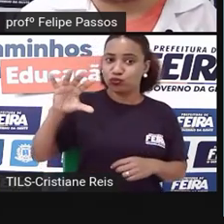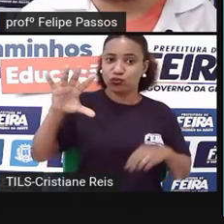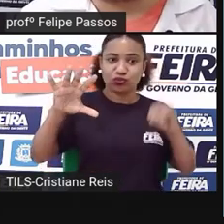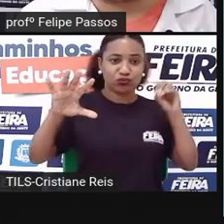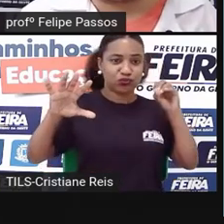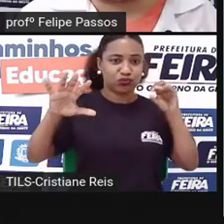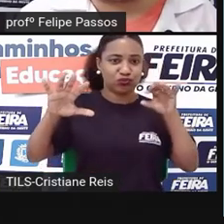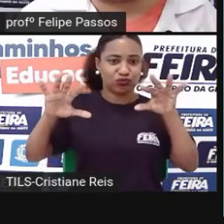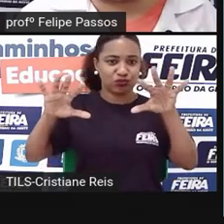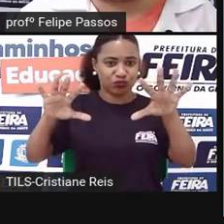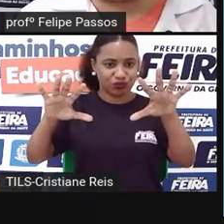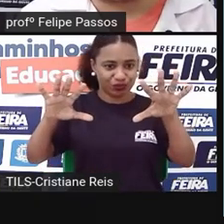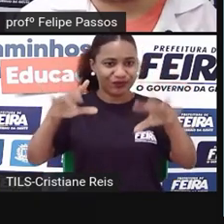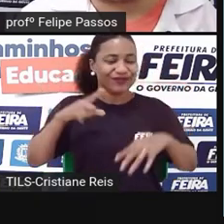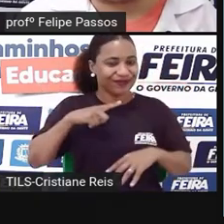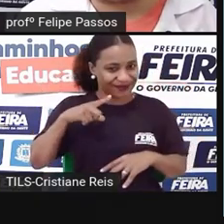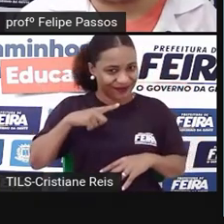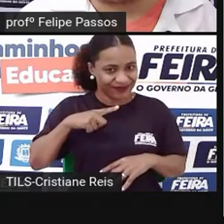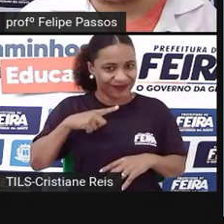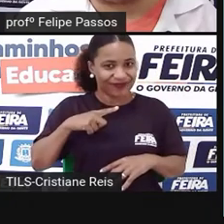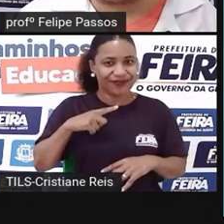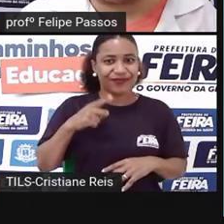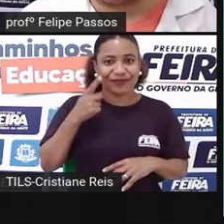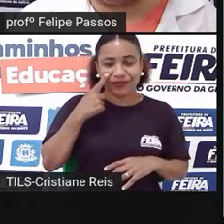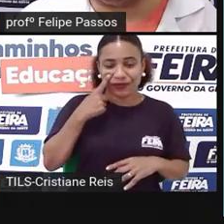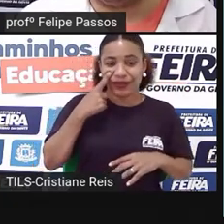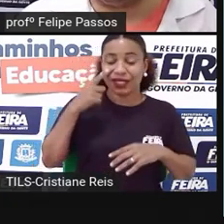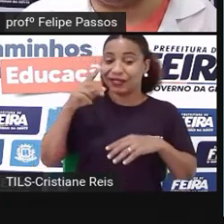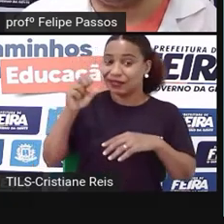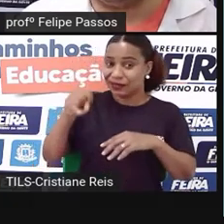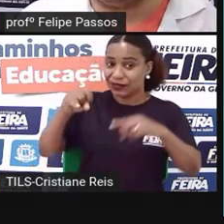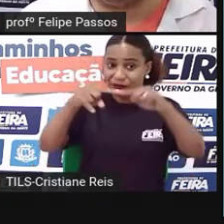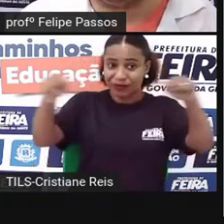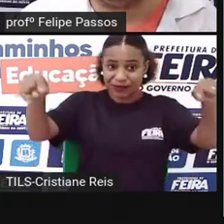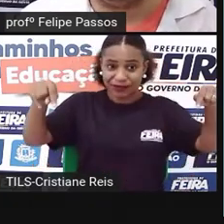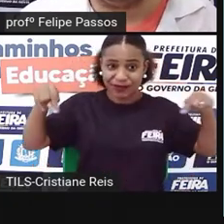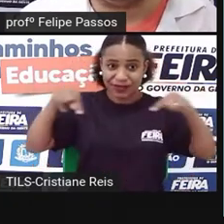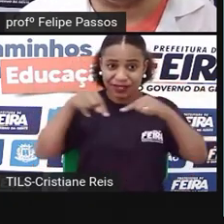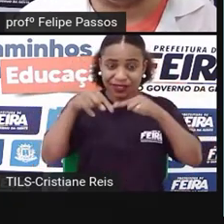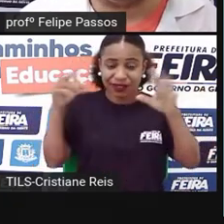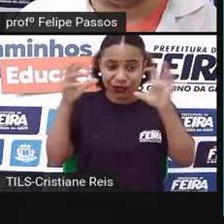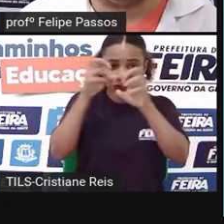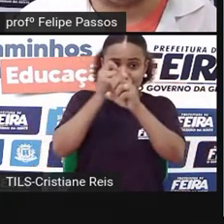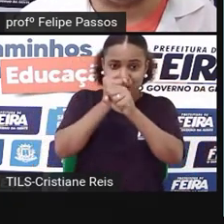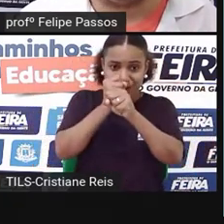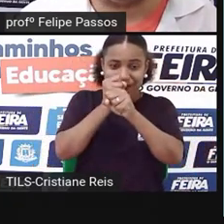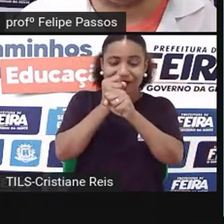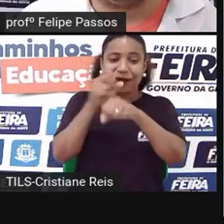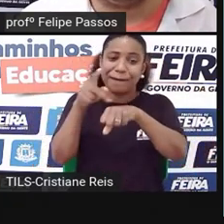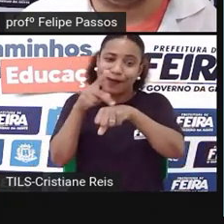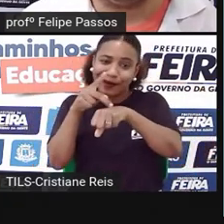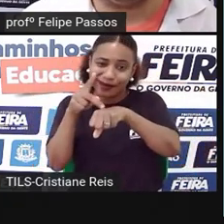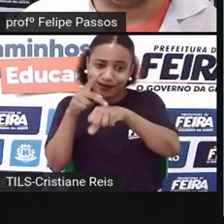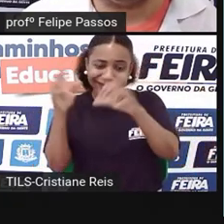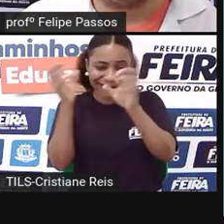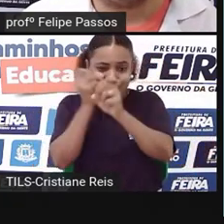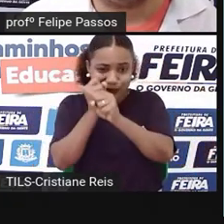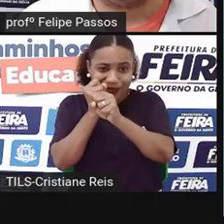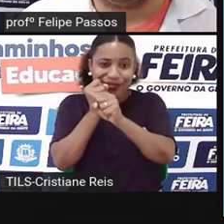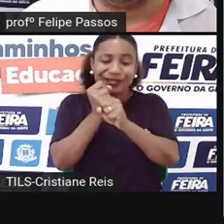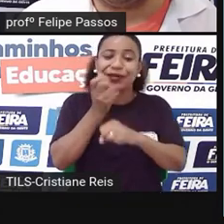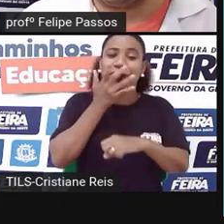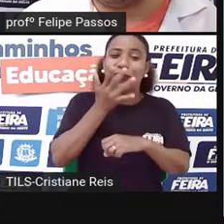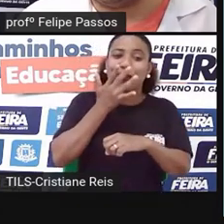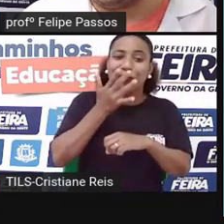luz, no caso. Então se uma sala está escura ela vai ser preta. Se acende a luz ela vai ser branca. E se a luz for colorida ela vai ser